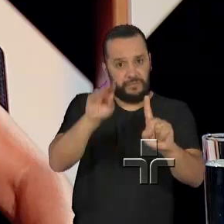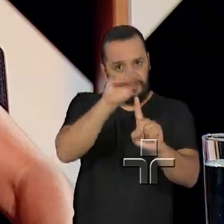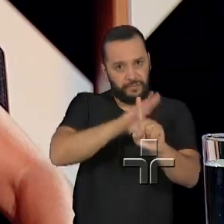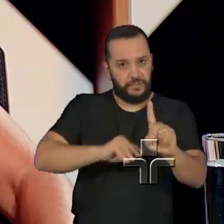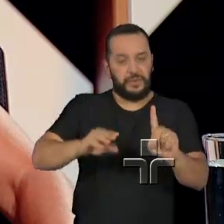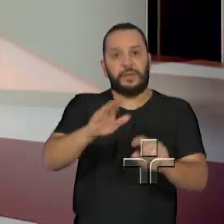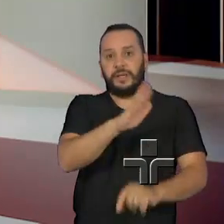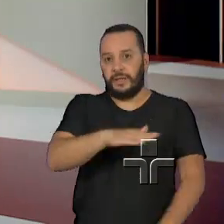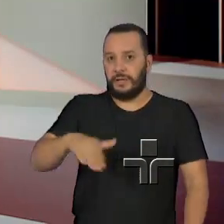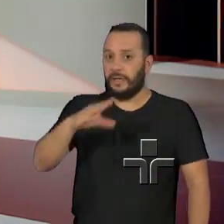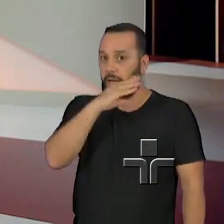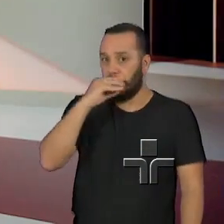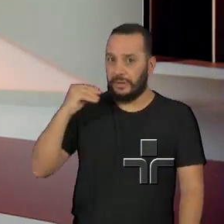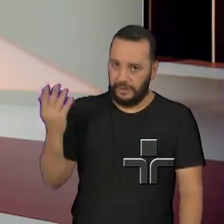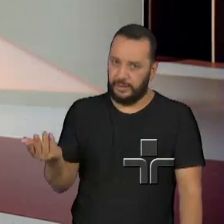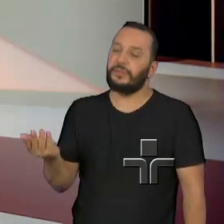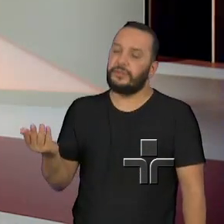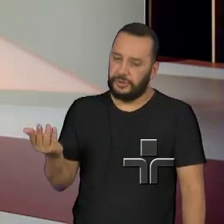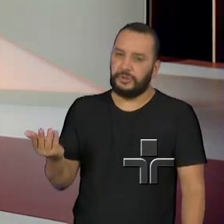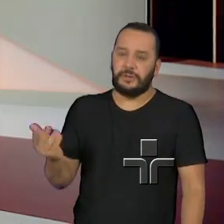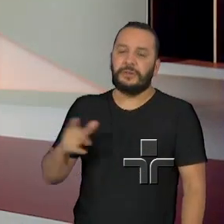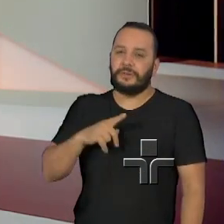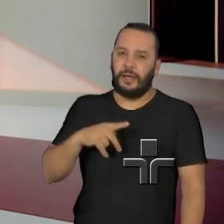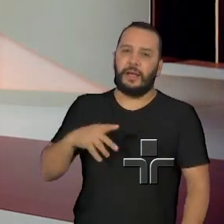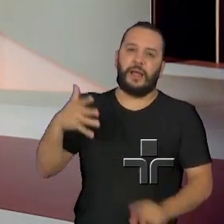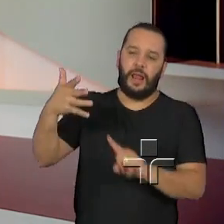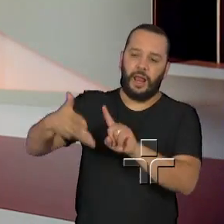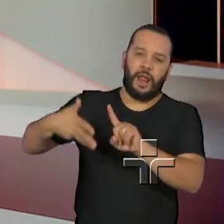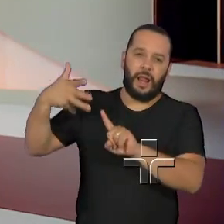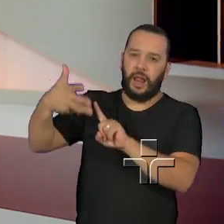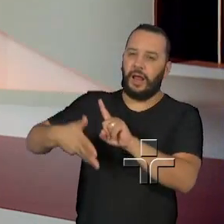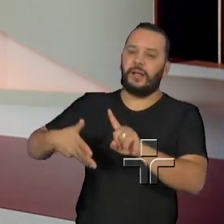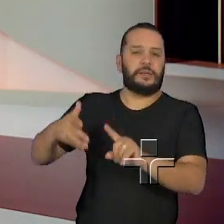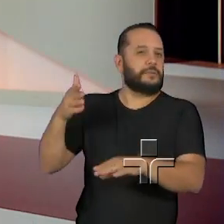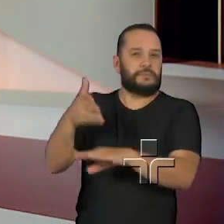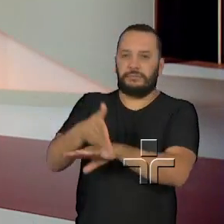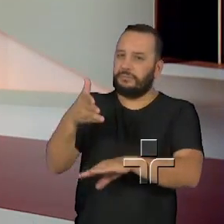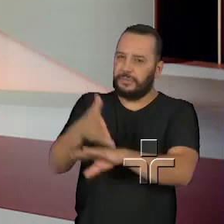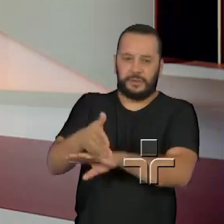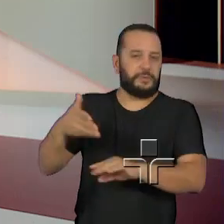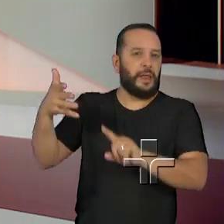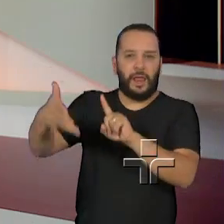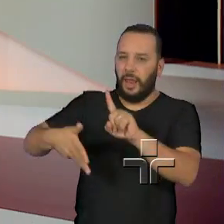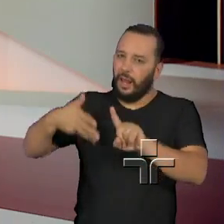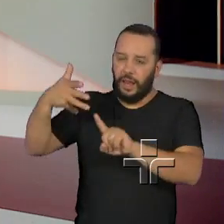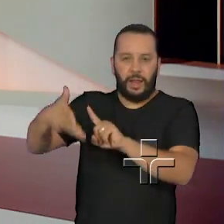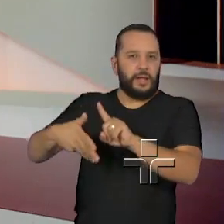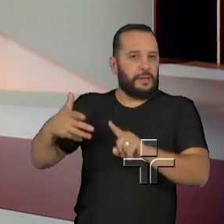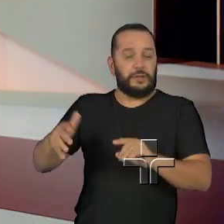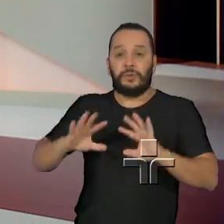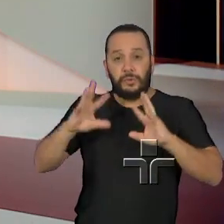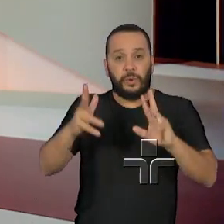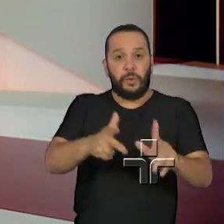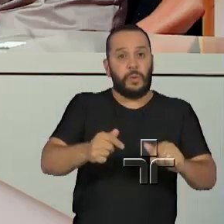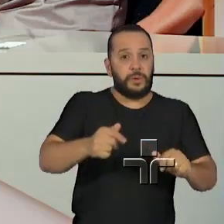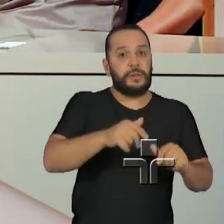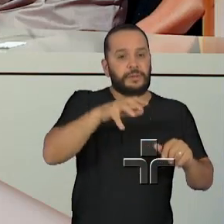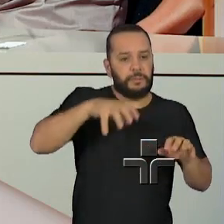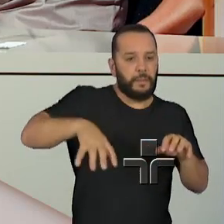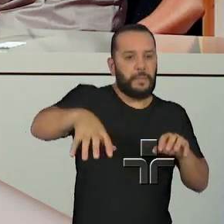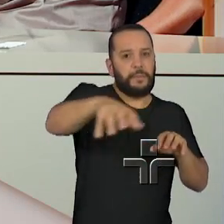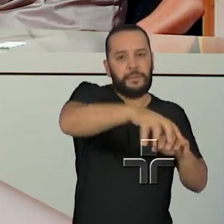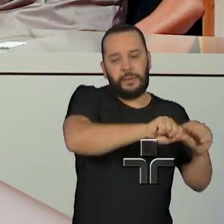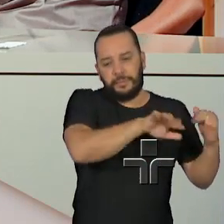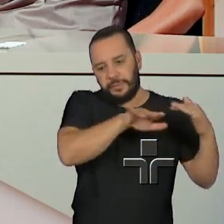eventos que se aprimoram a cada ano, com palestrantes renomados, participação maciça de toda a rede protetiva de toda a região do Vale